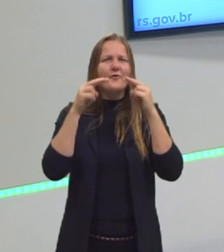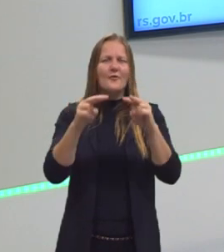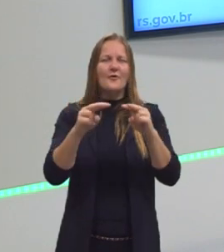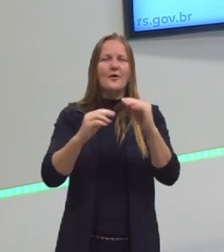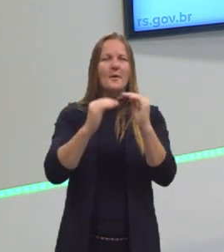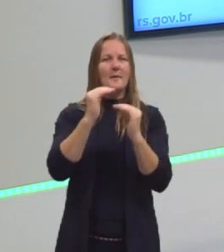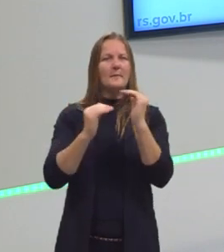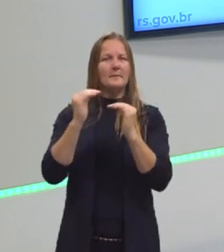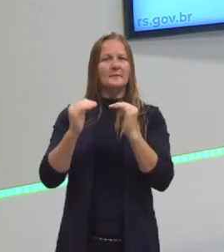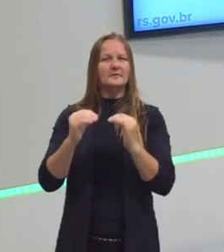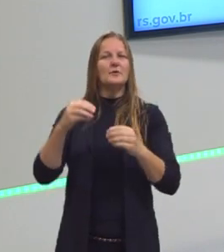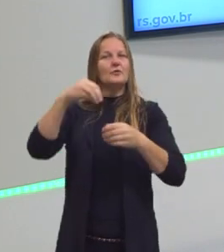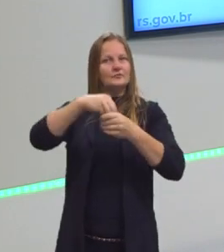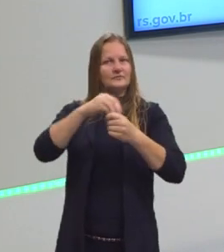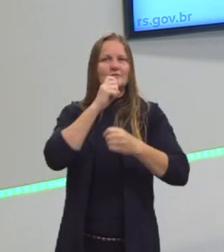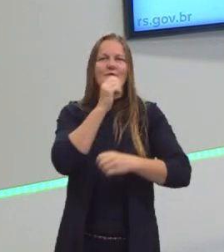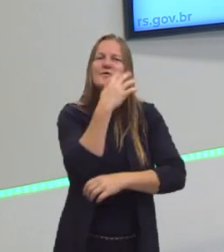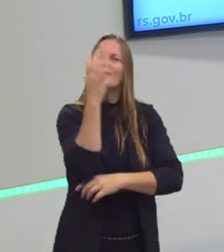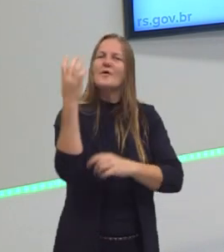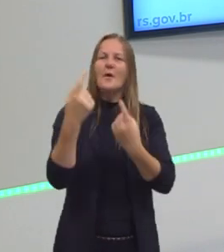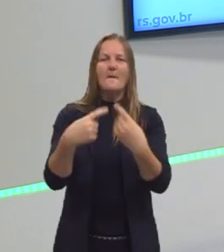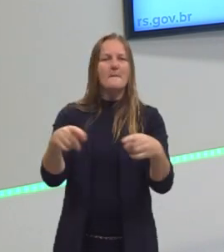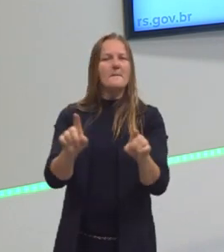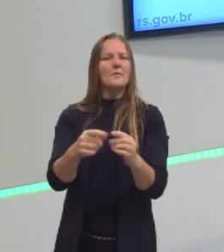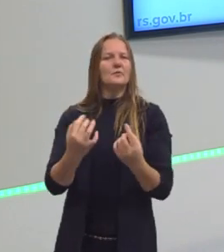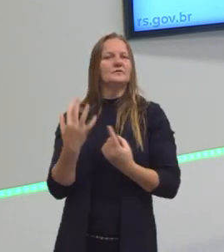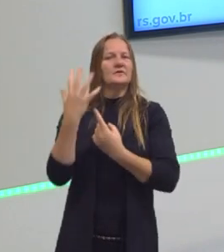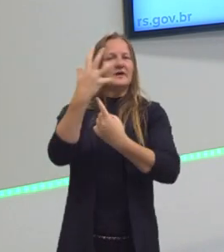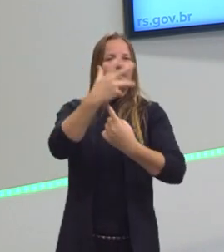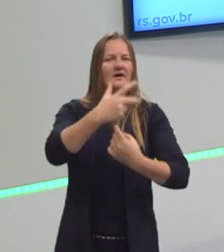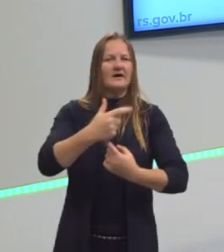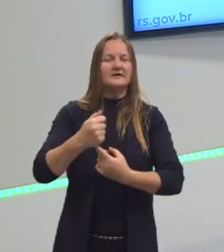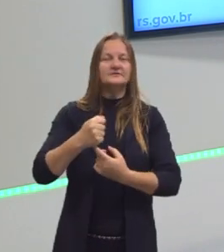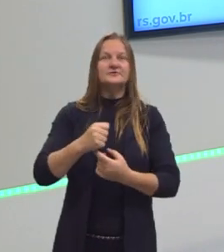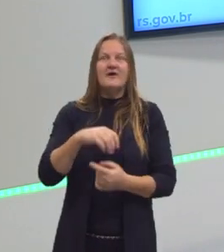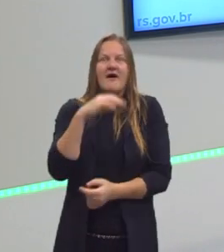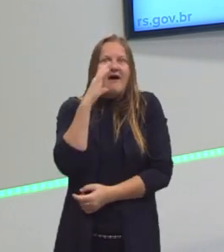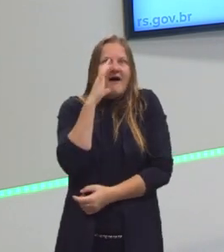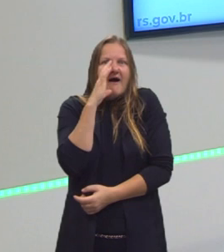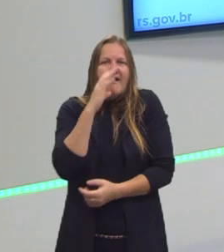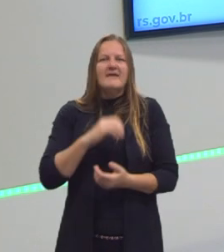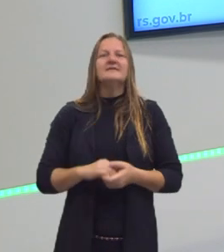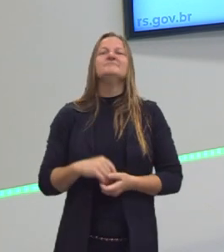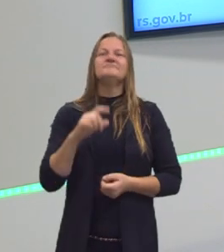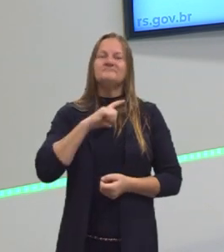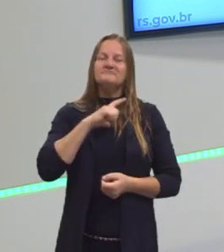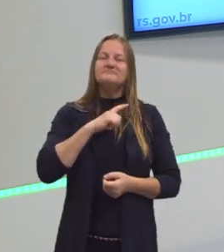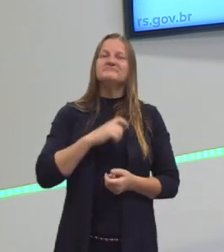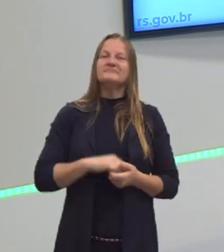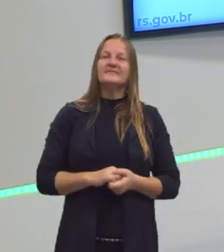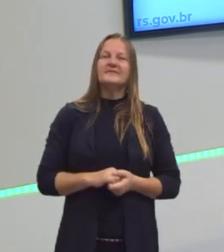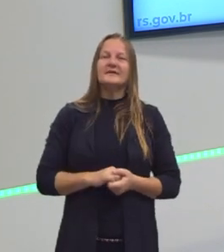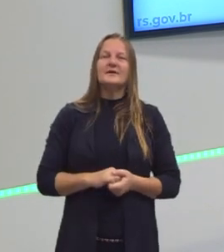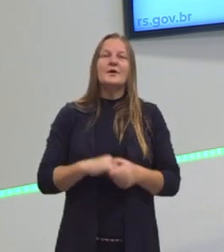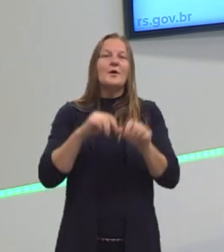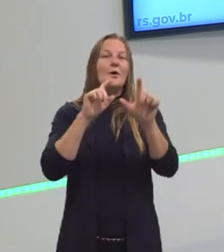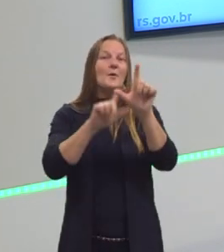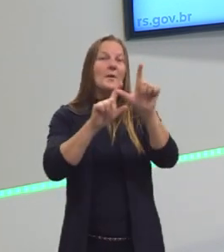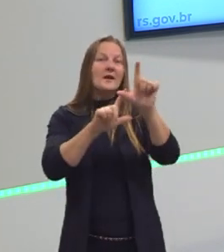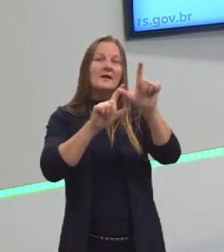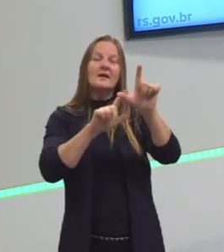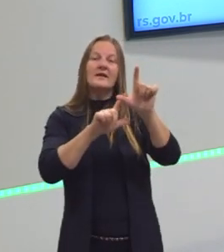proporção na natureza, na música, na arte, ela recebeu, então, uma letrinha para